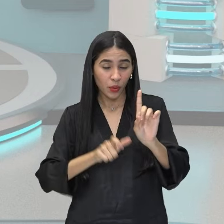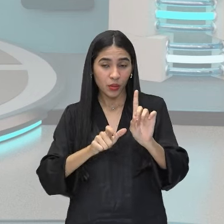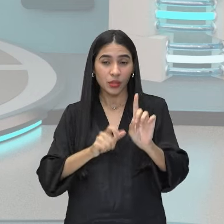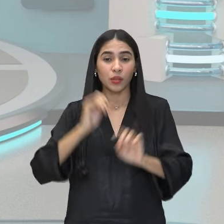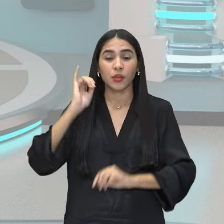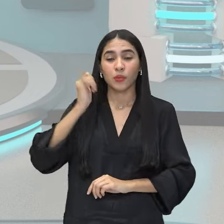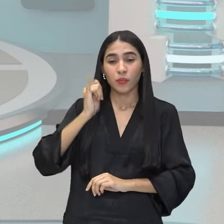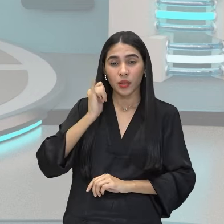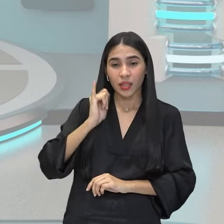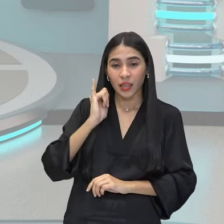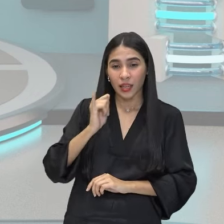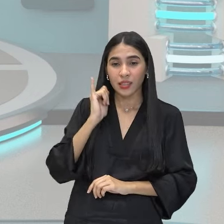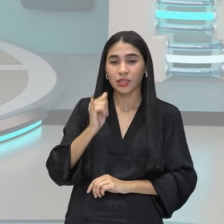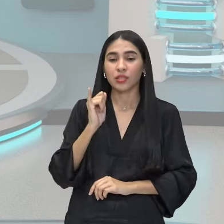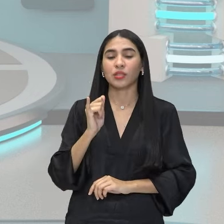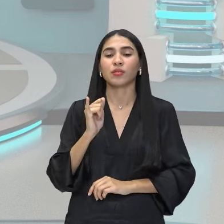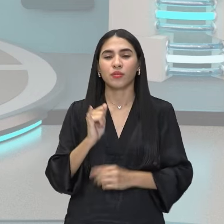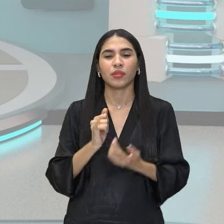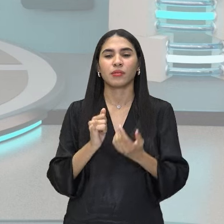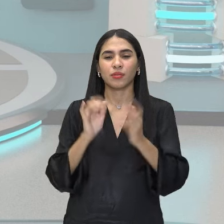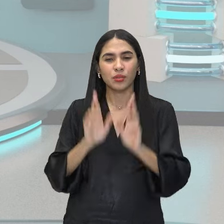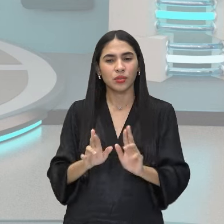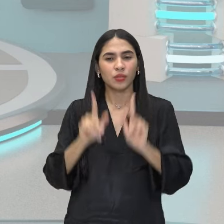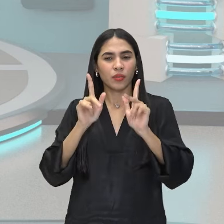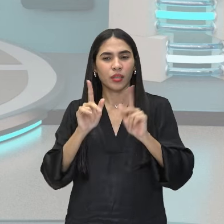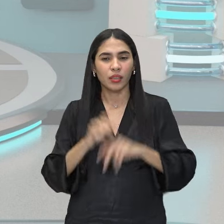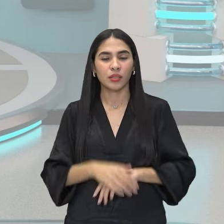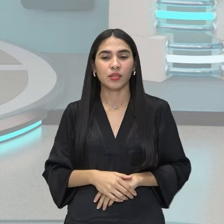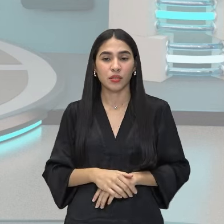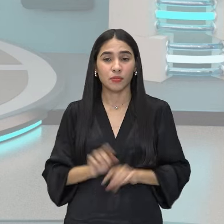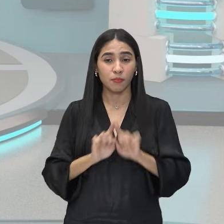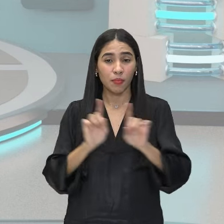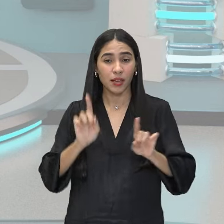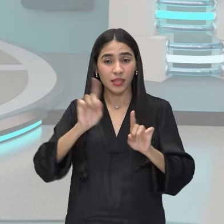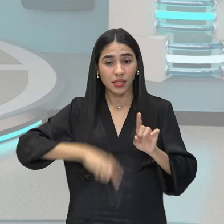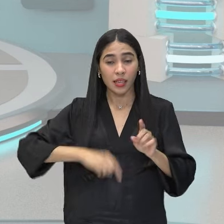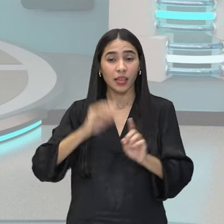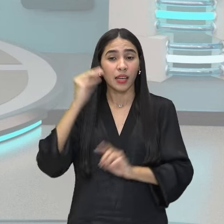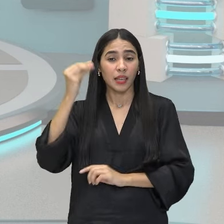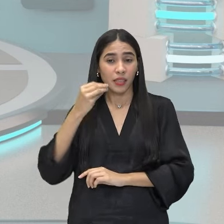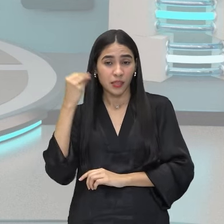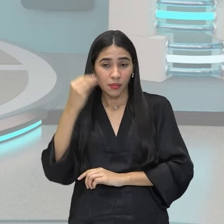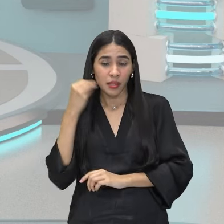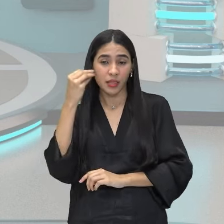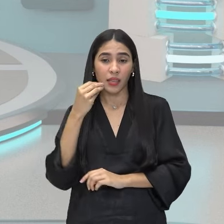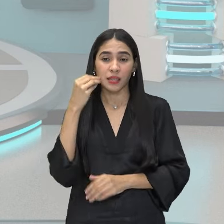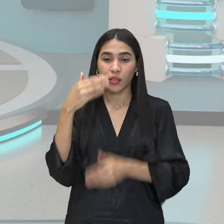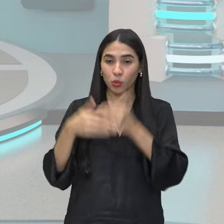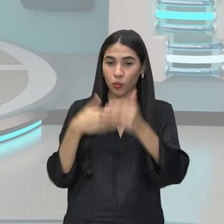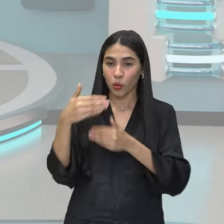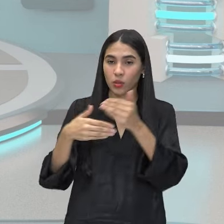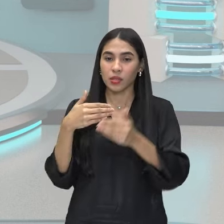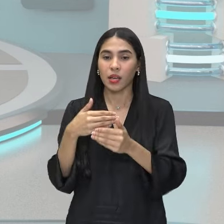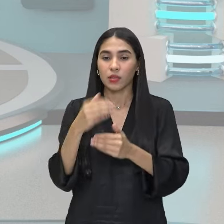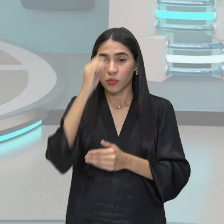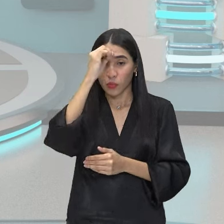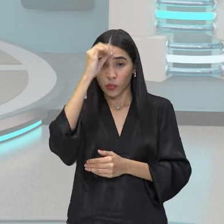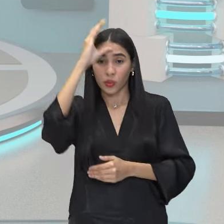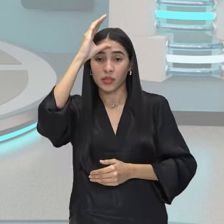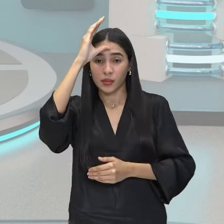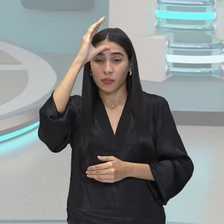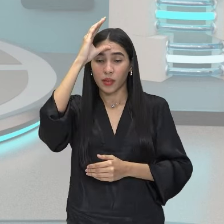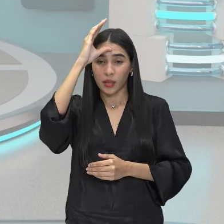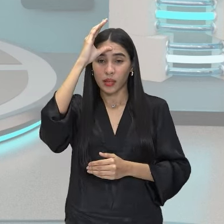história bastante diversa. Mas que é resultado desse processo de conhecimento de